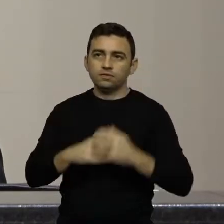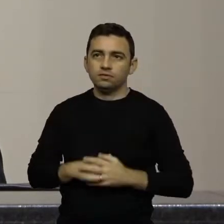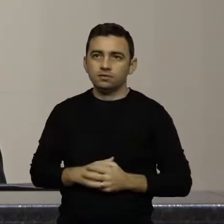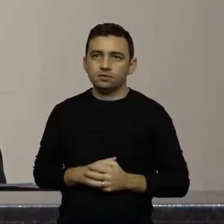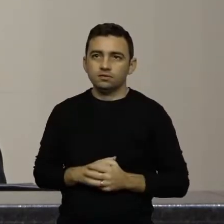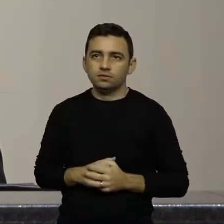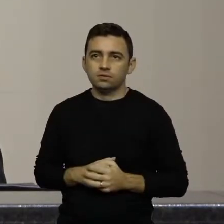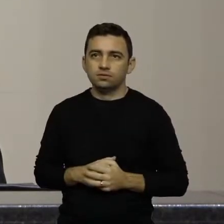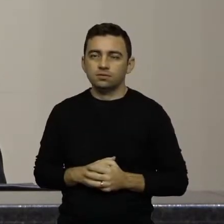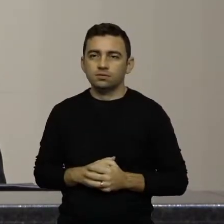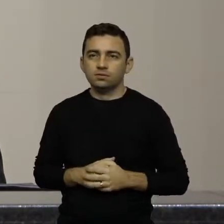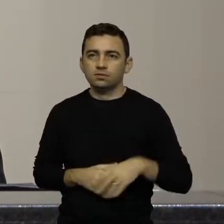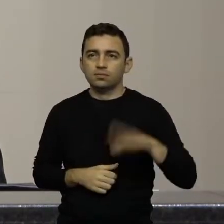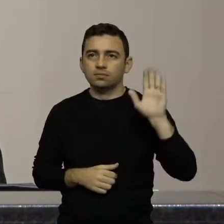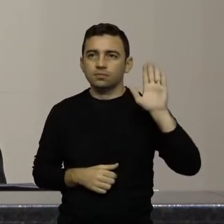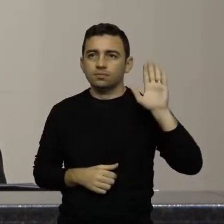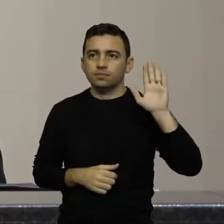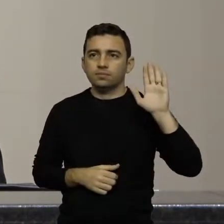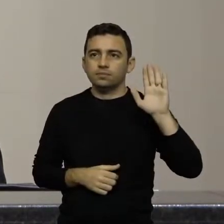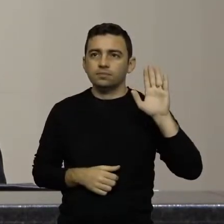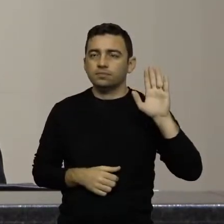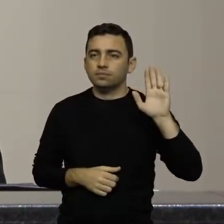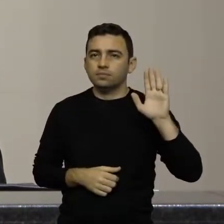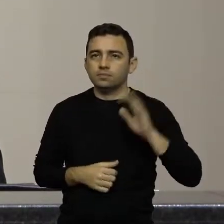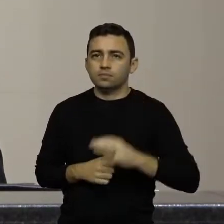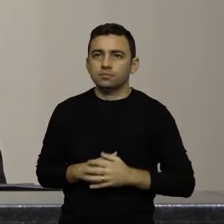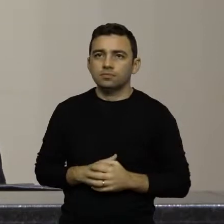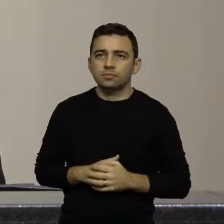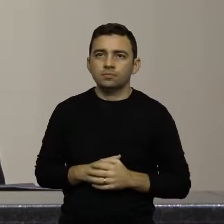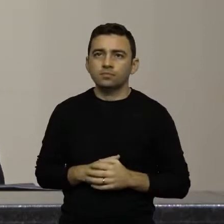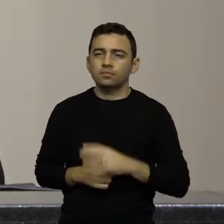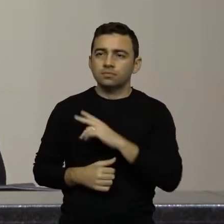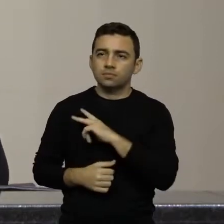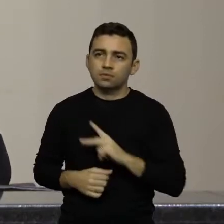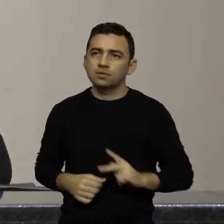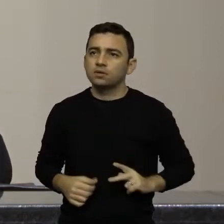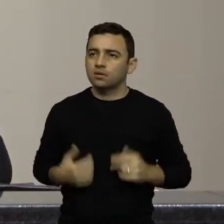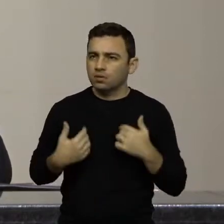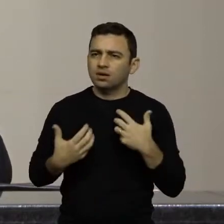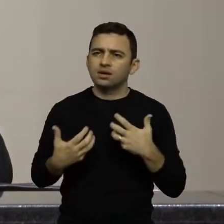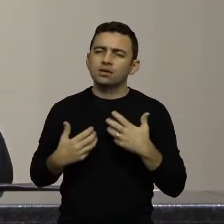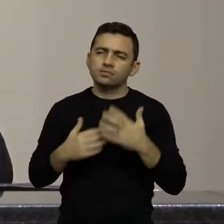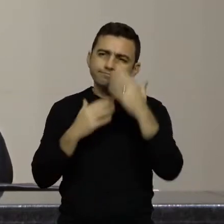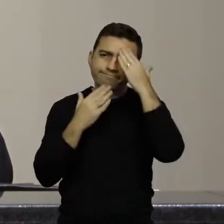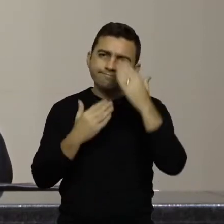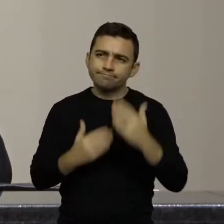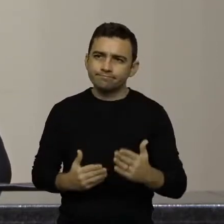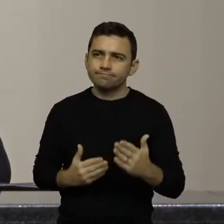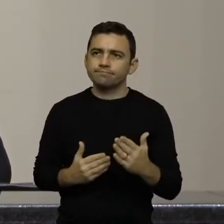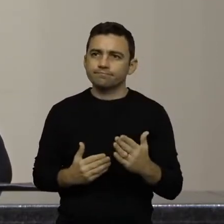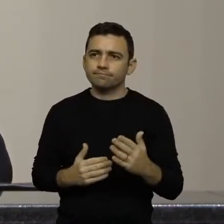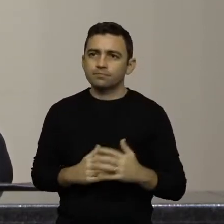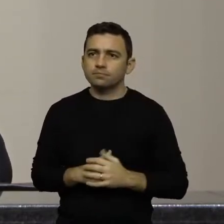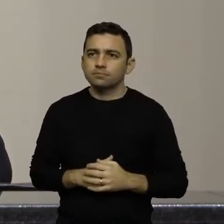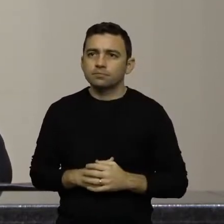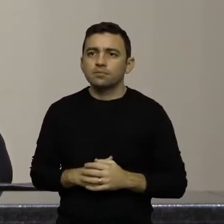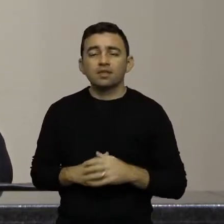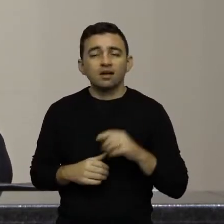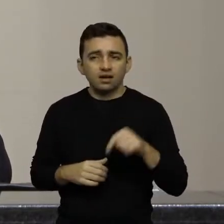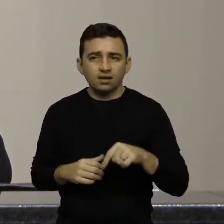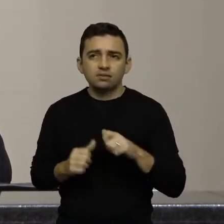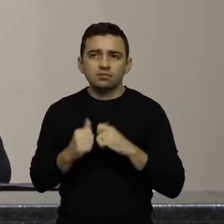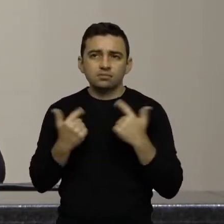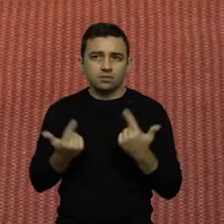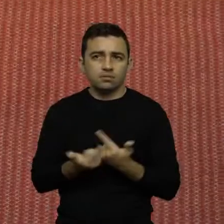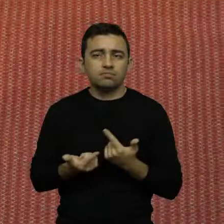questão de ordem, por favor. Pois não, deputado Senhor presidente, apenas quero agradecer... Já ele outro. Agradecer a essa casa pela